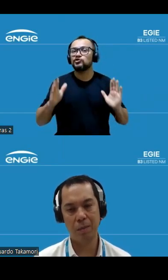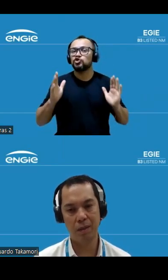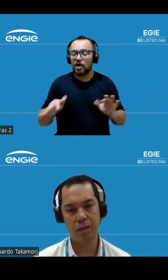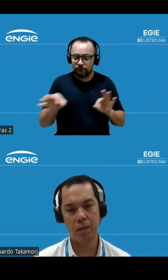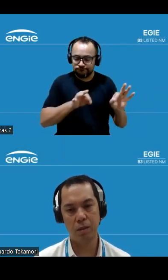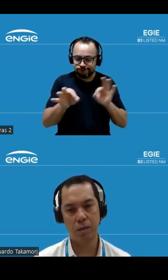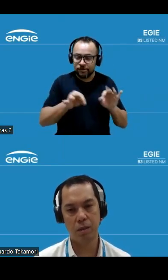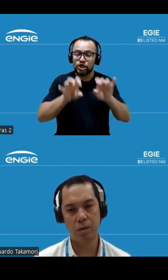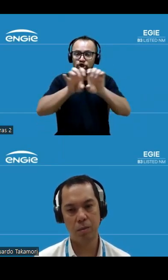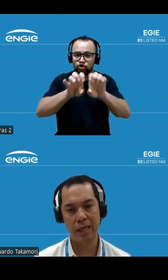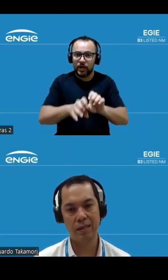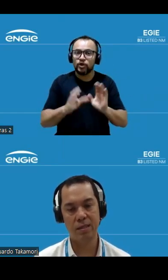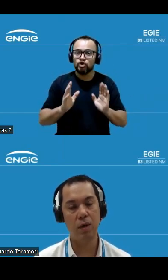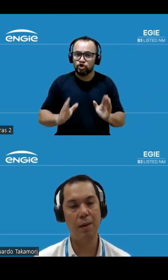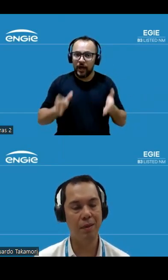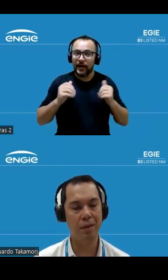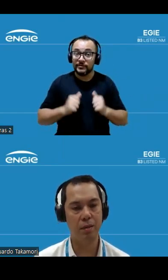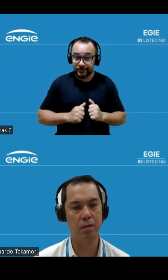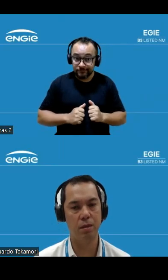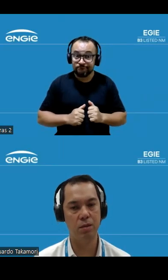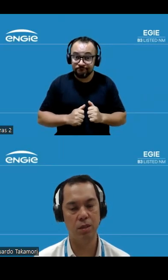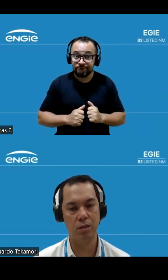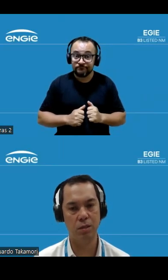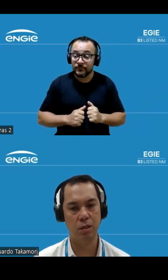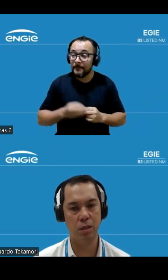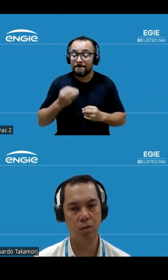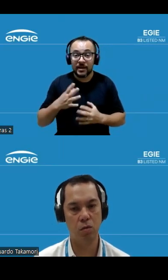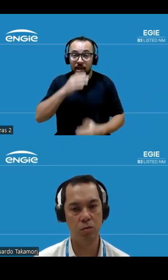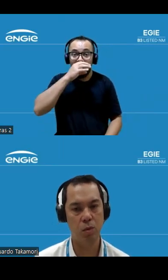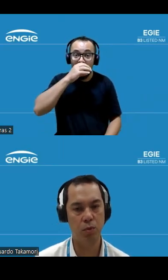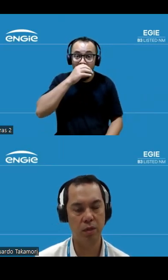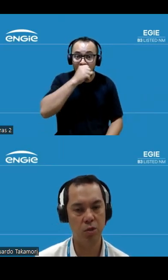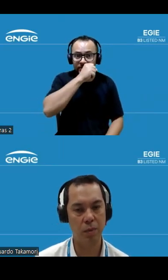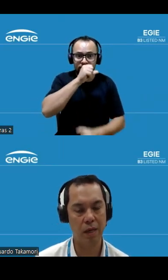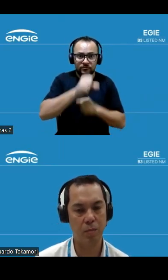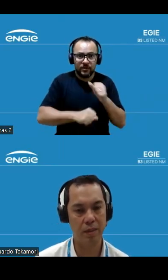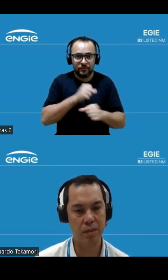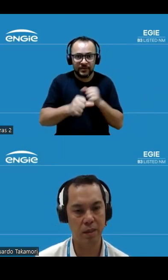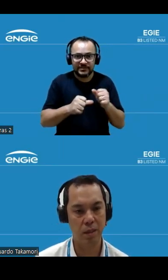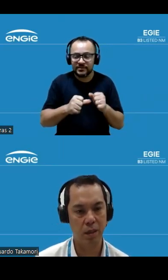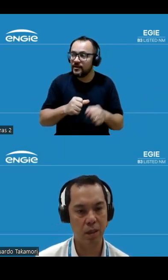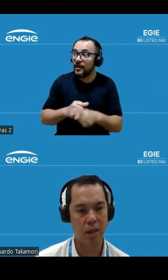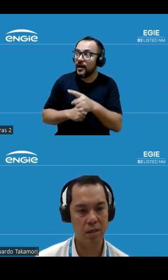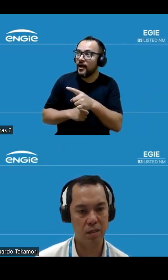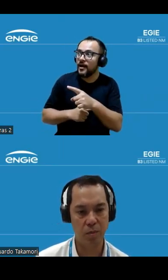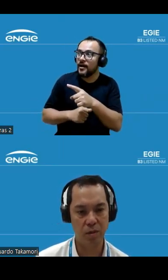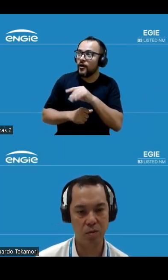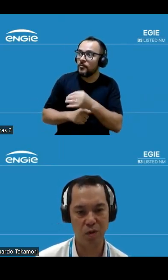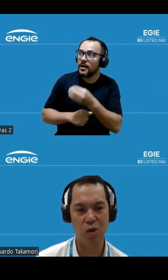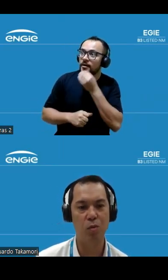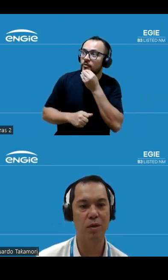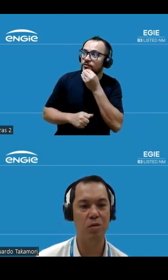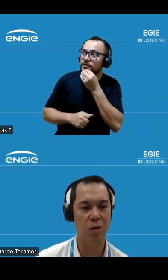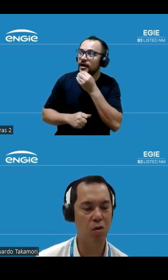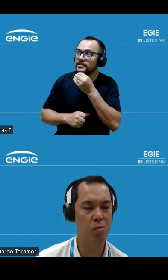que permita uma reação rápida da gente quando uma oportunidade de mercado aparecer esse momento